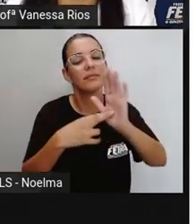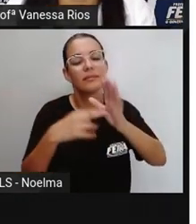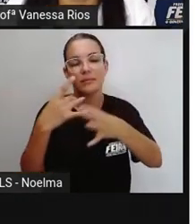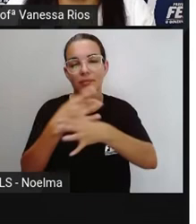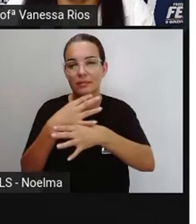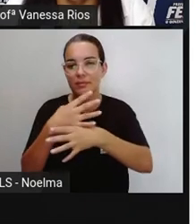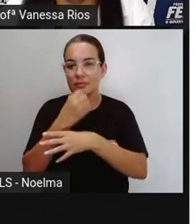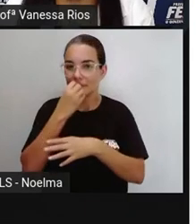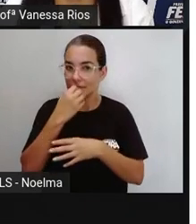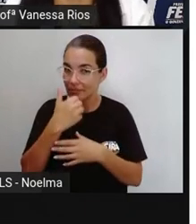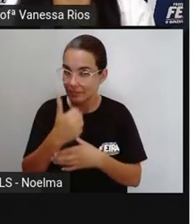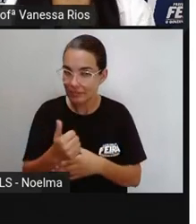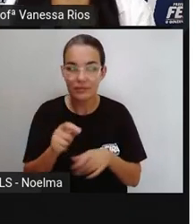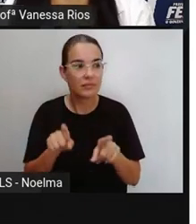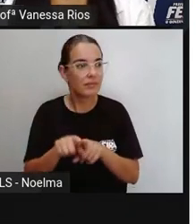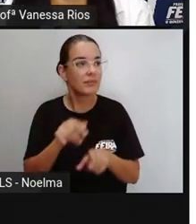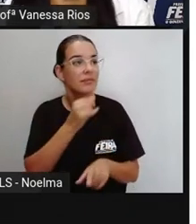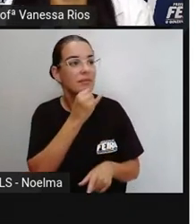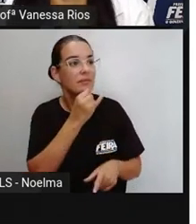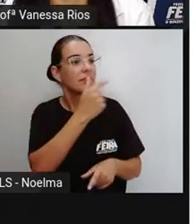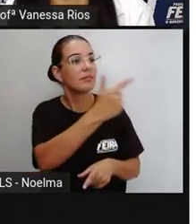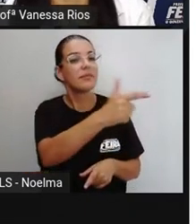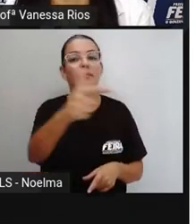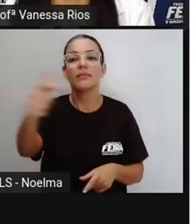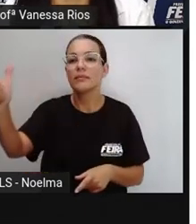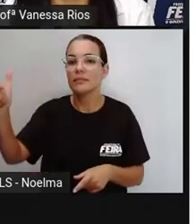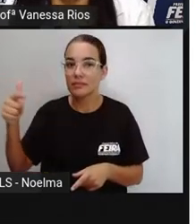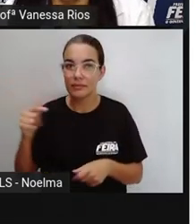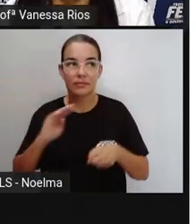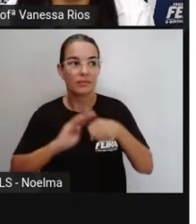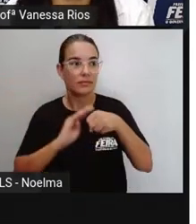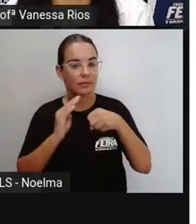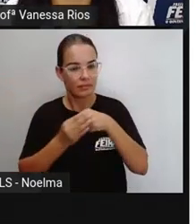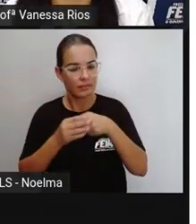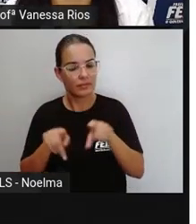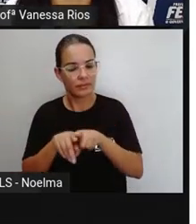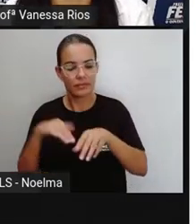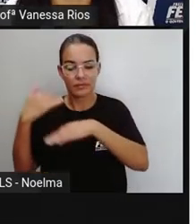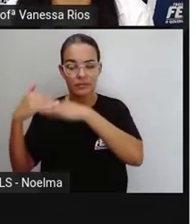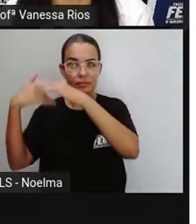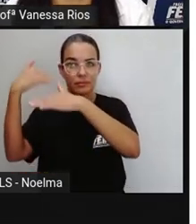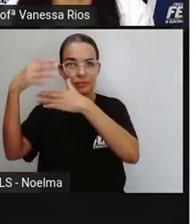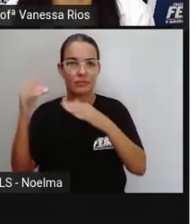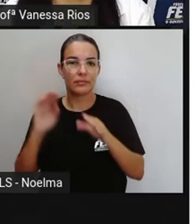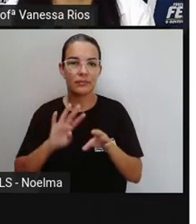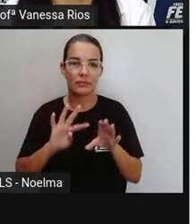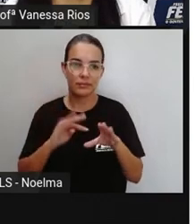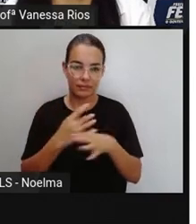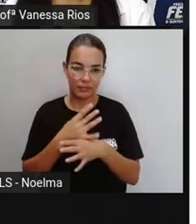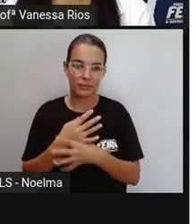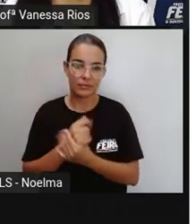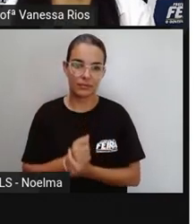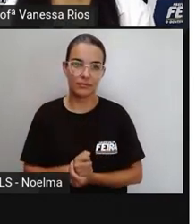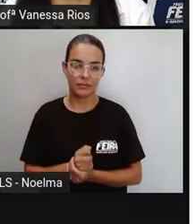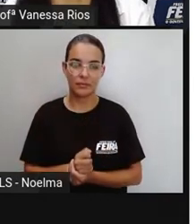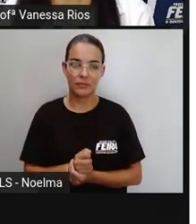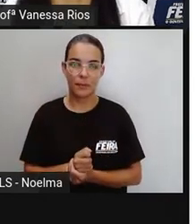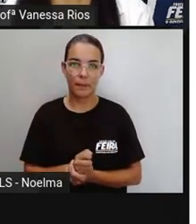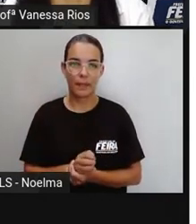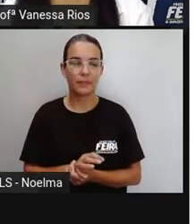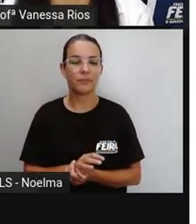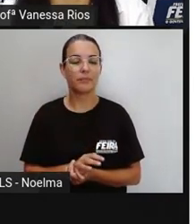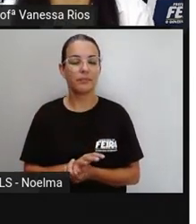exemplo para outros bairros e também como próprio desenvolvimento da cidade. E aí, a gente